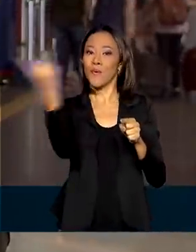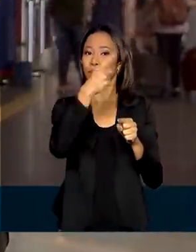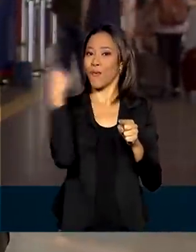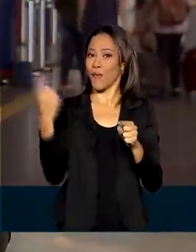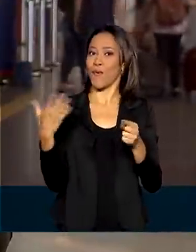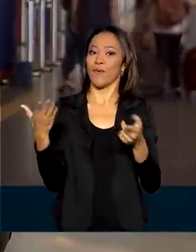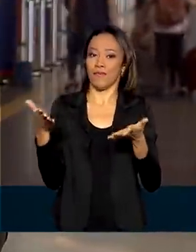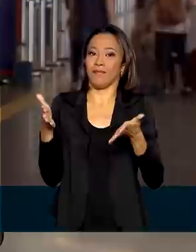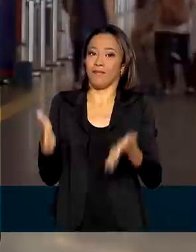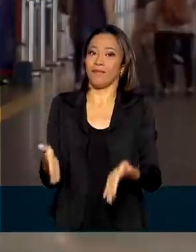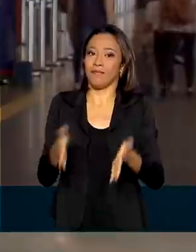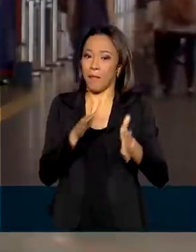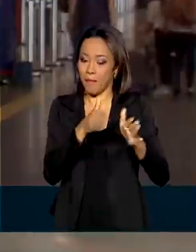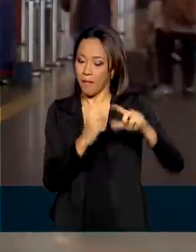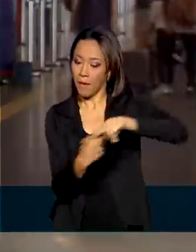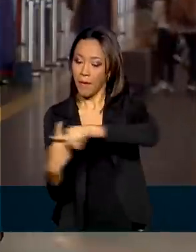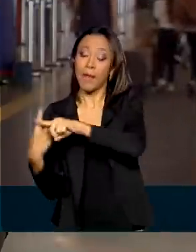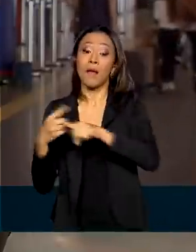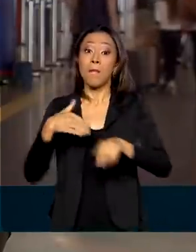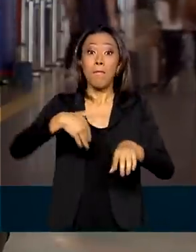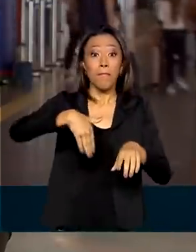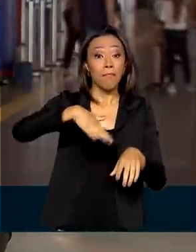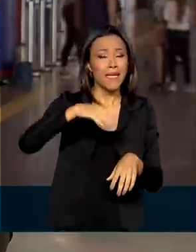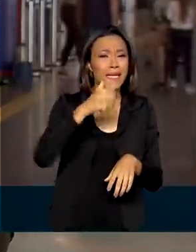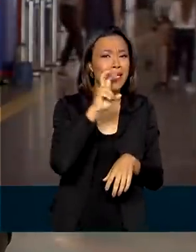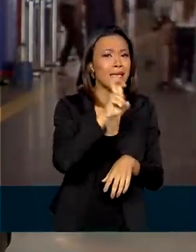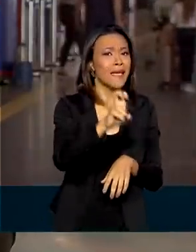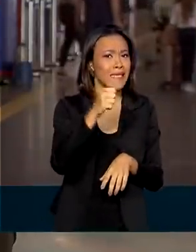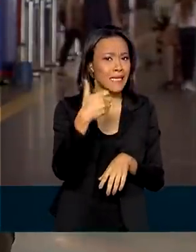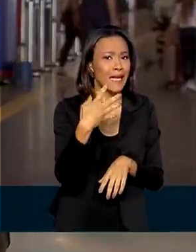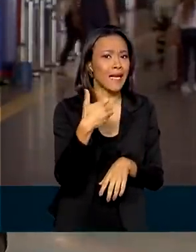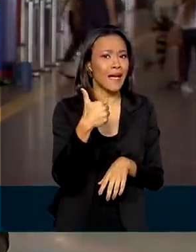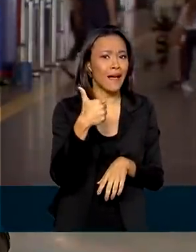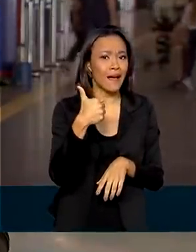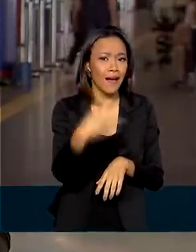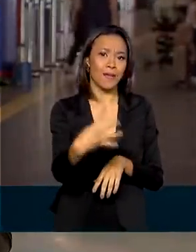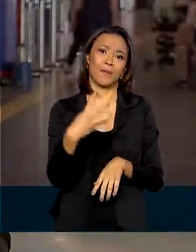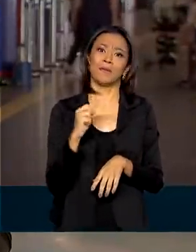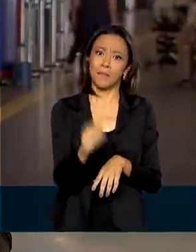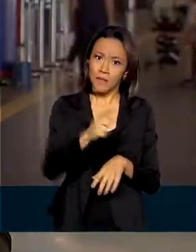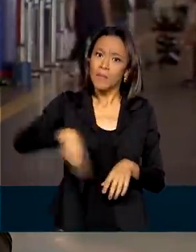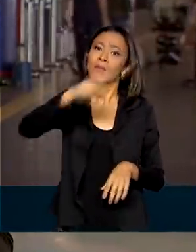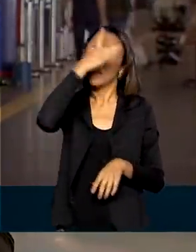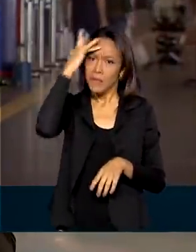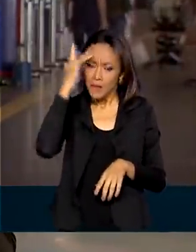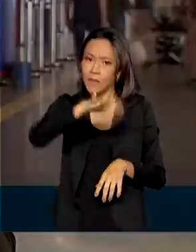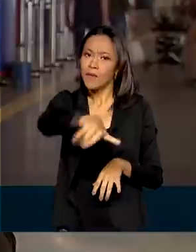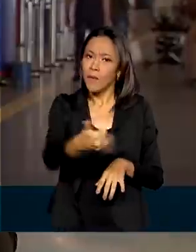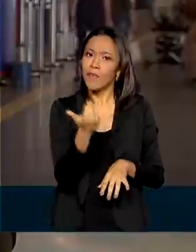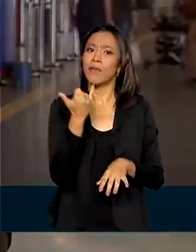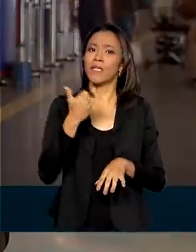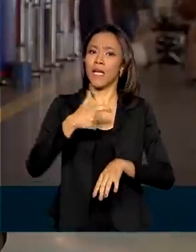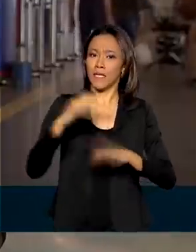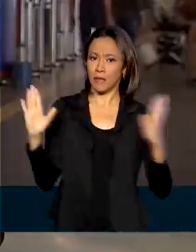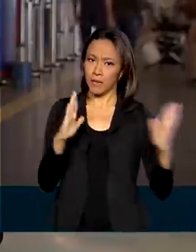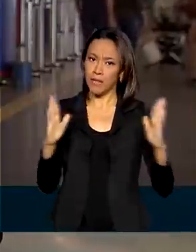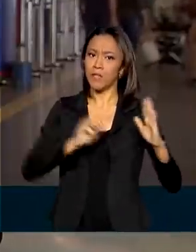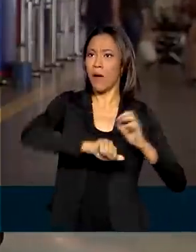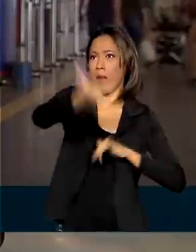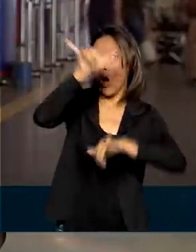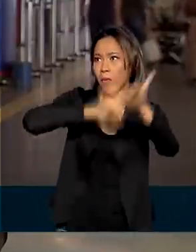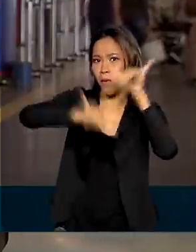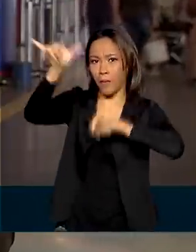quase 514 mil passageiros devam movimentar, devam embarcar, fazer suas viagens durante este